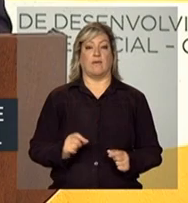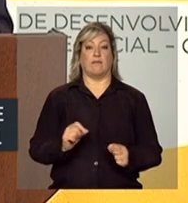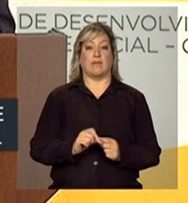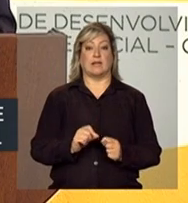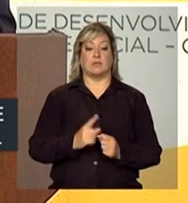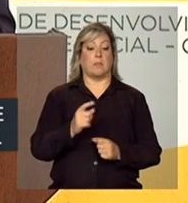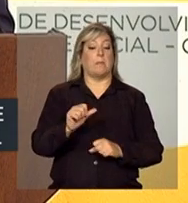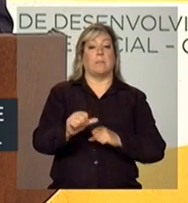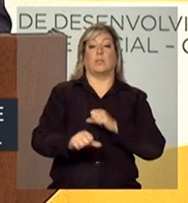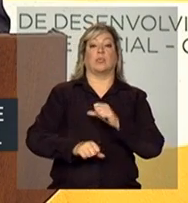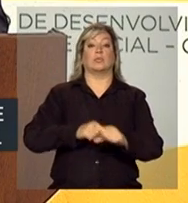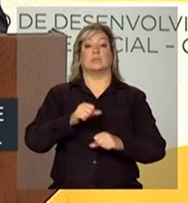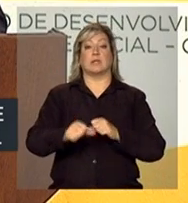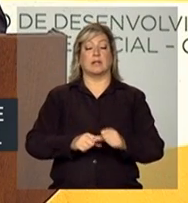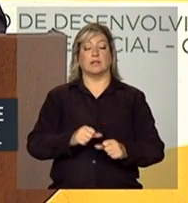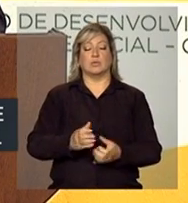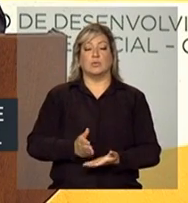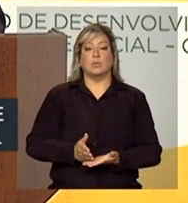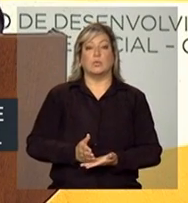mudança nos rumos do país,